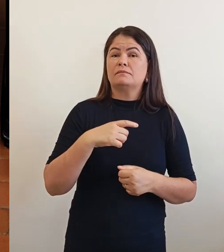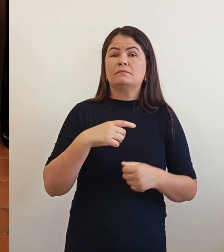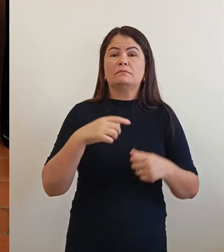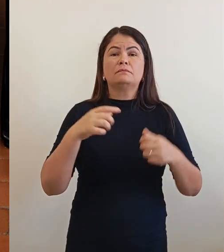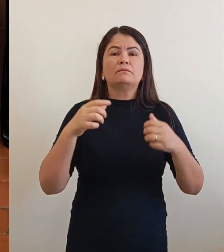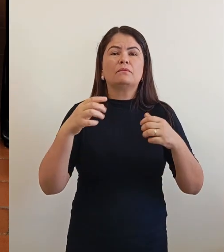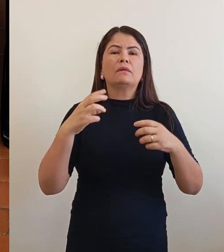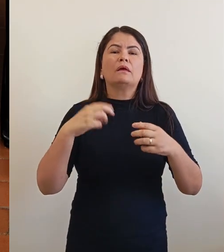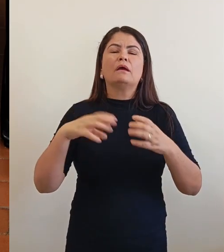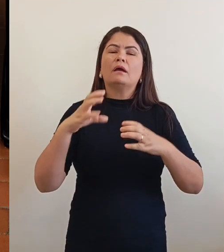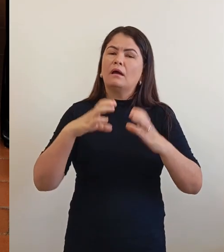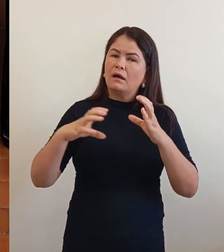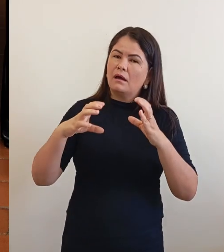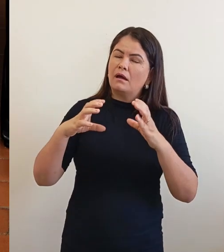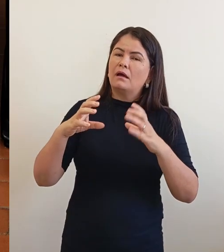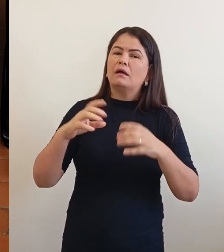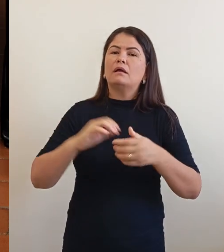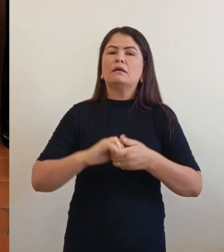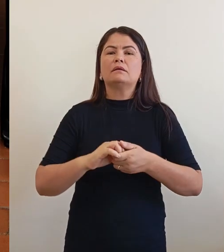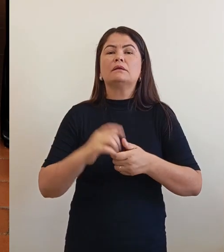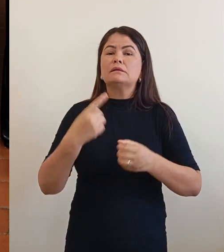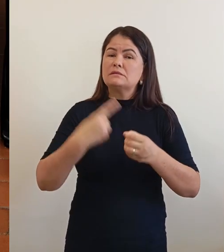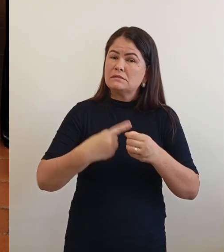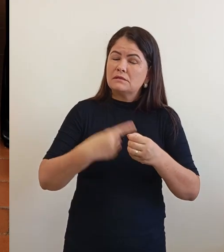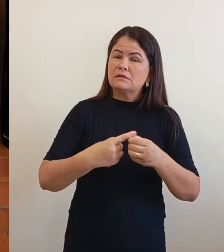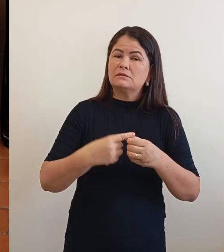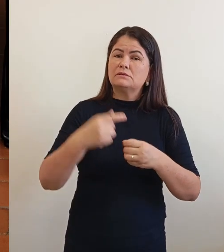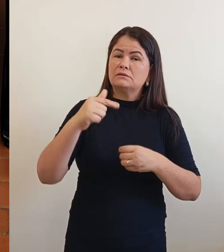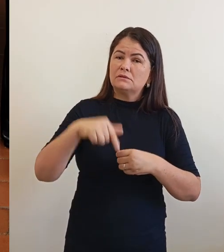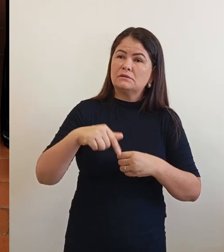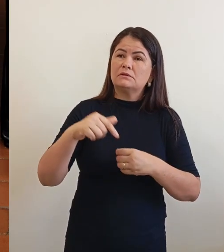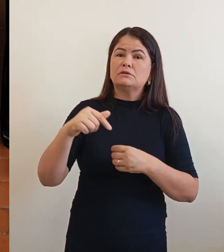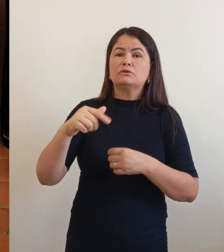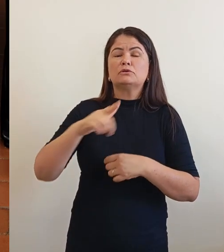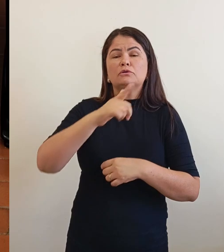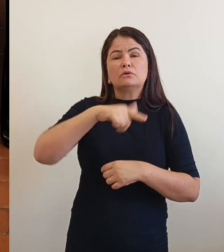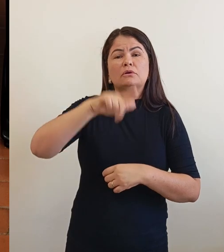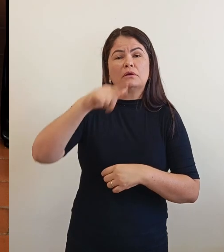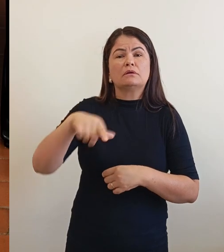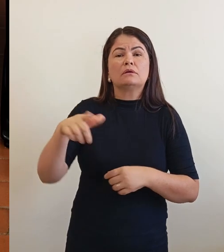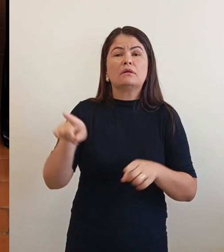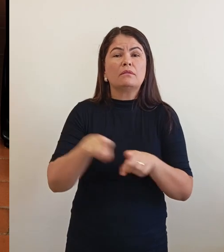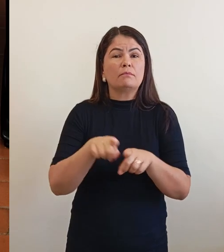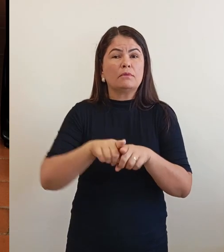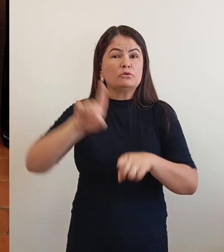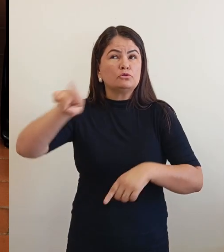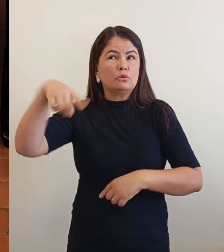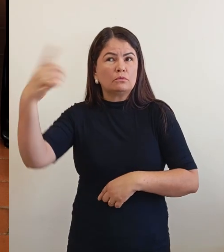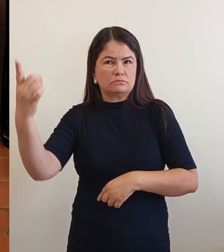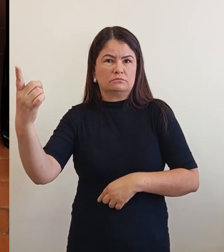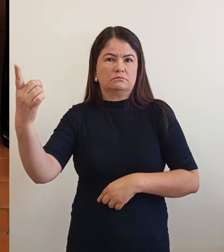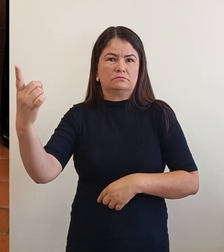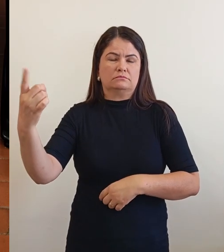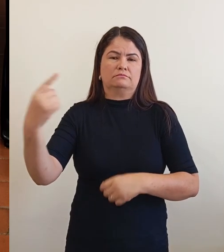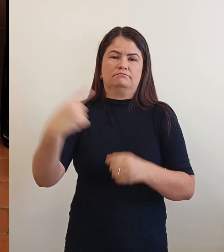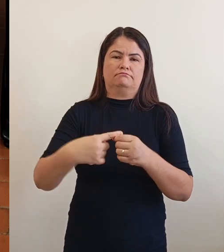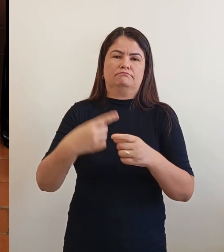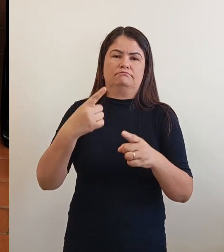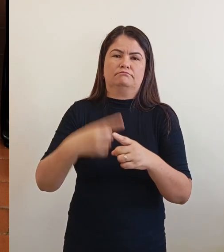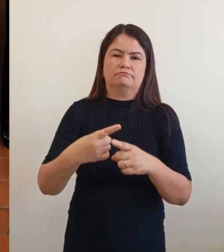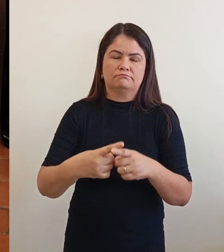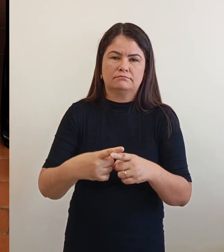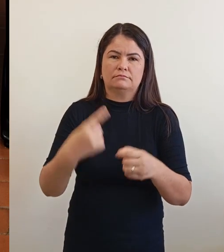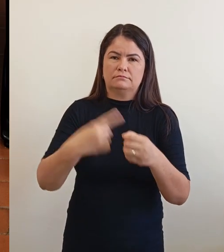esses jovens, não só da cidade de Goiás, como de outra cidade, porque a nossa cidade é um patrimônio histórico. A nossa cidade